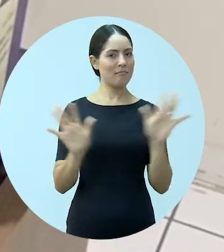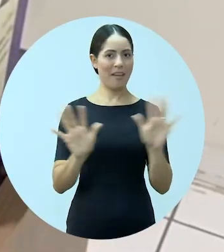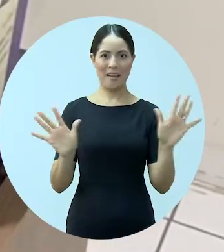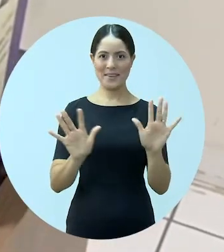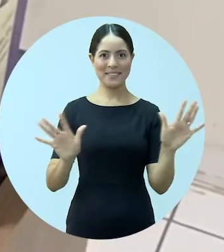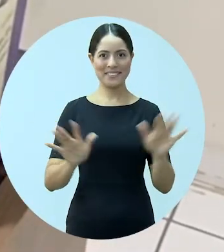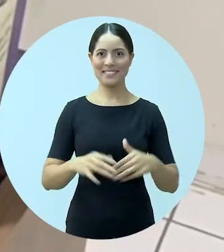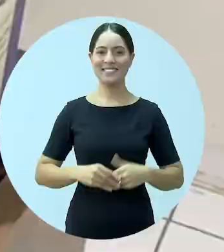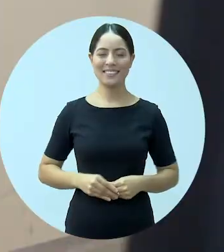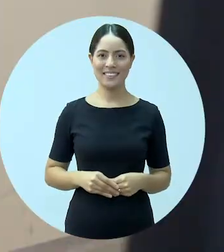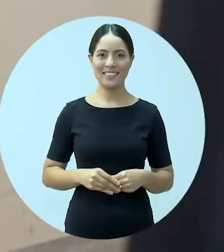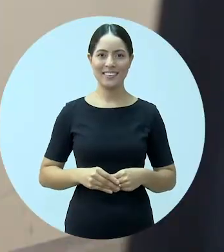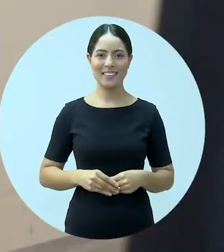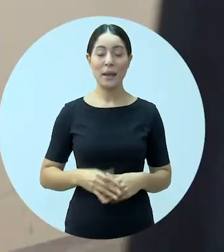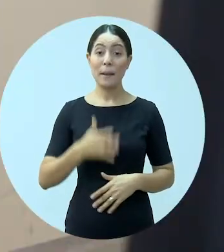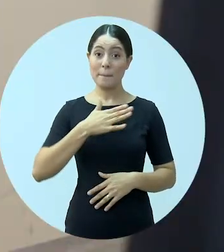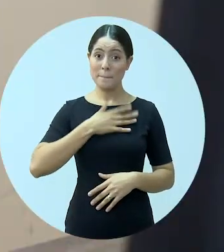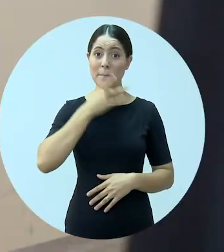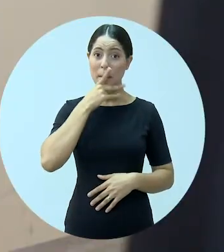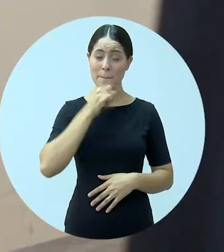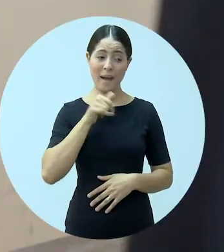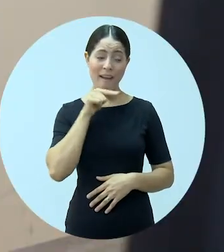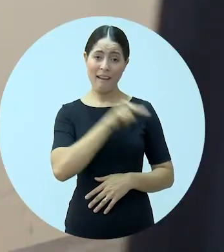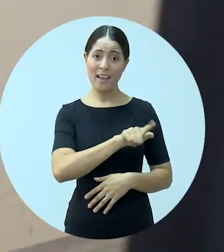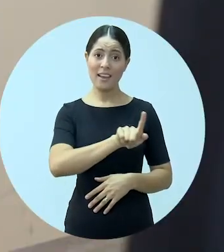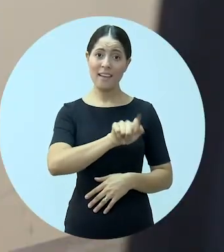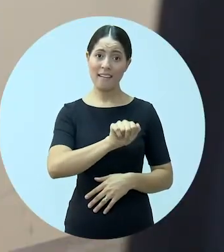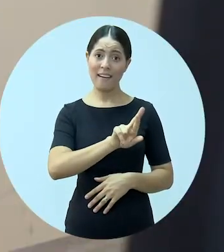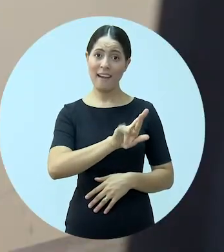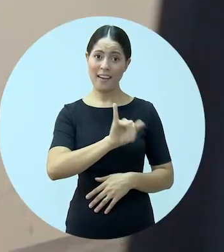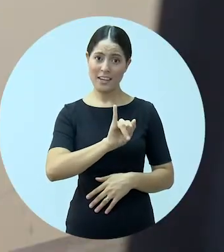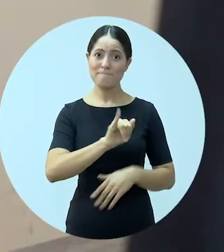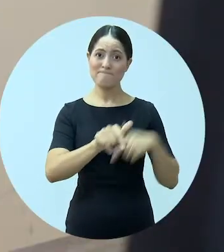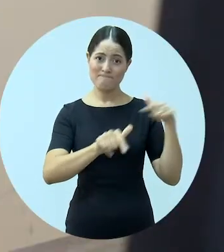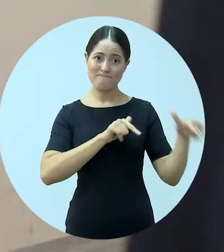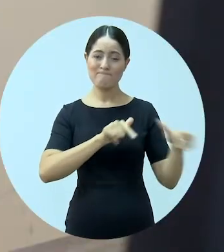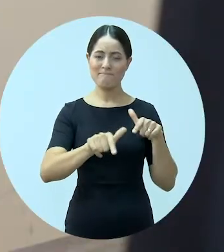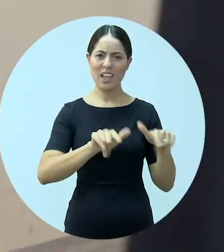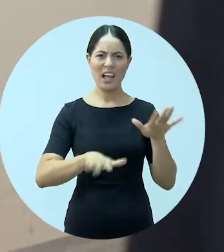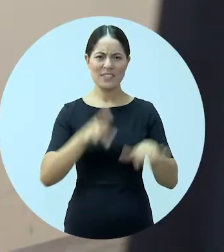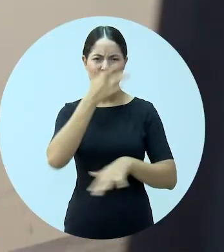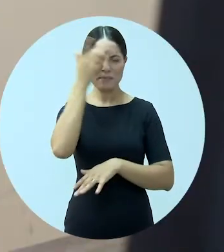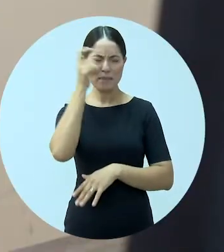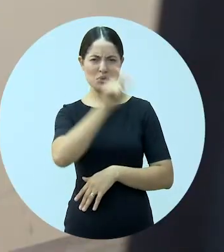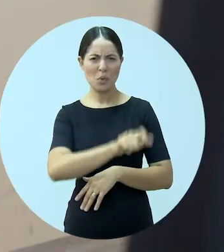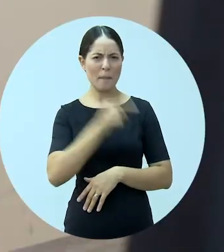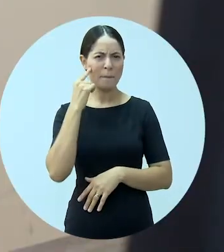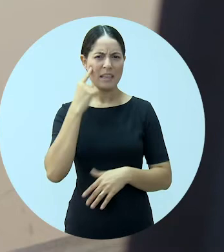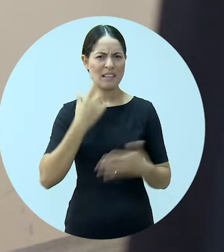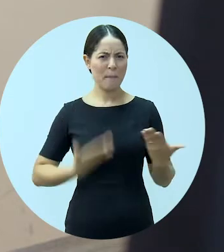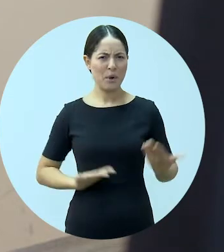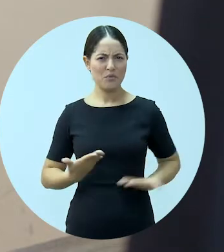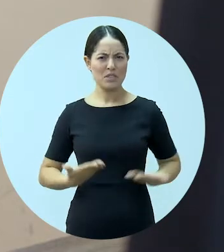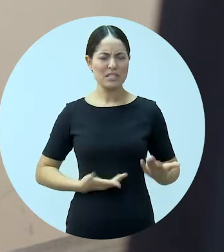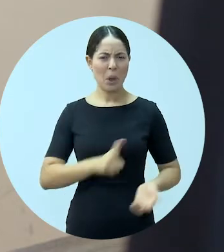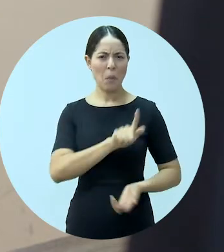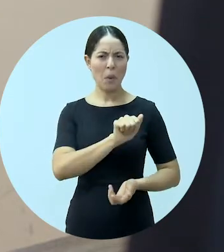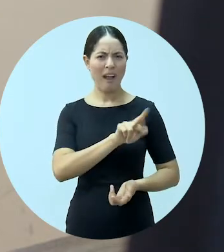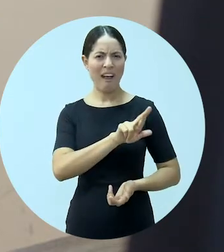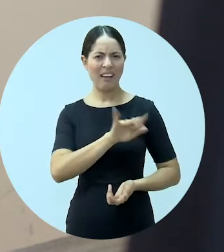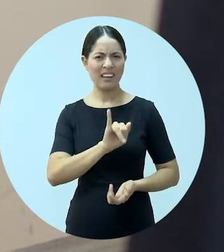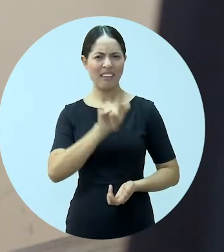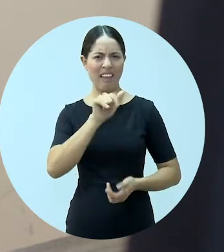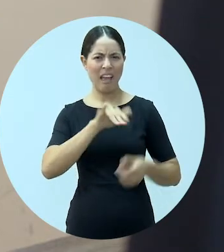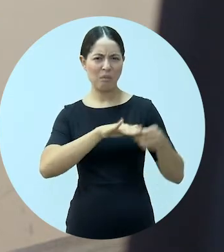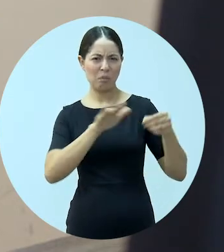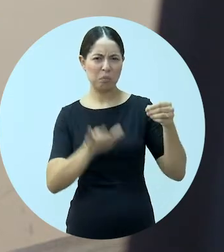não foi uma surpresa. Meu pai, um gari, e eu digo assim, gari, às vezes as pessoas associam essa função